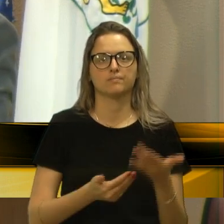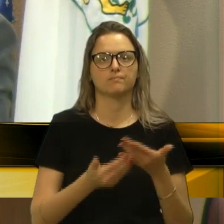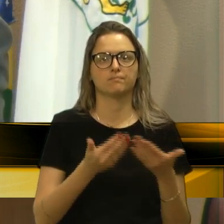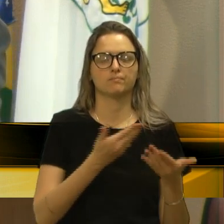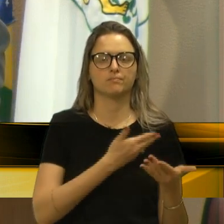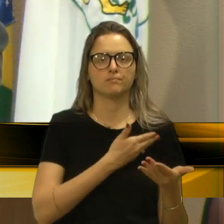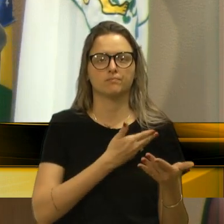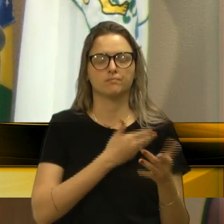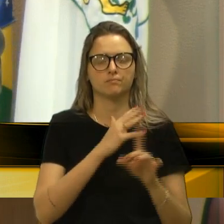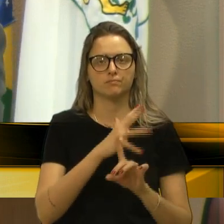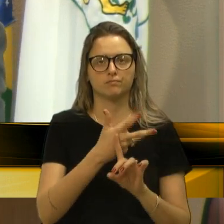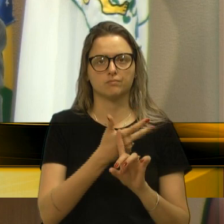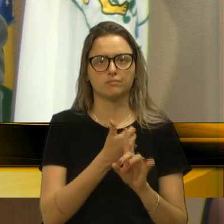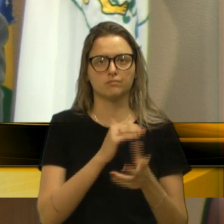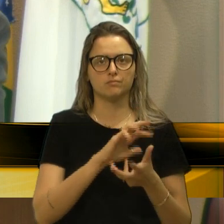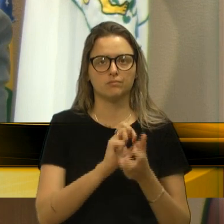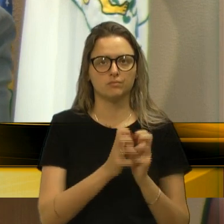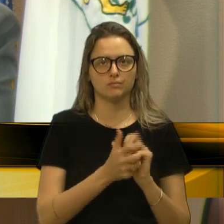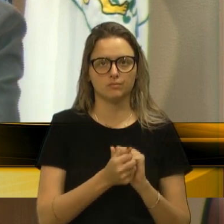artesões.